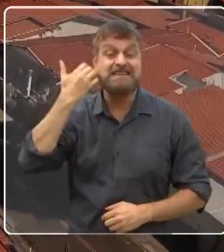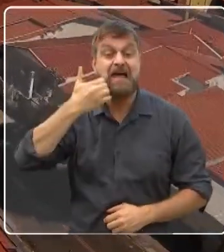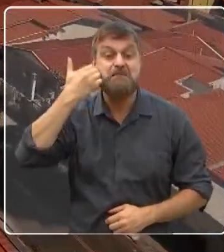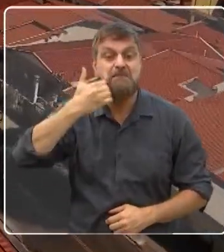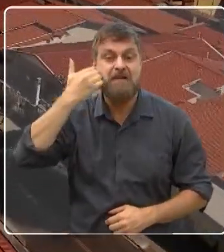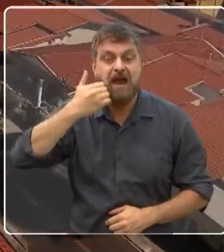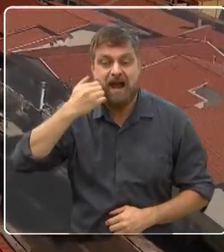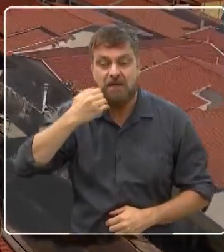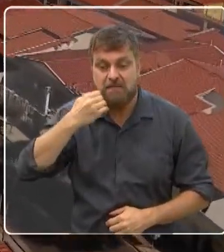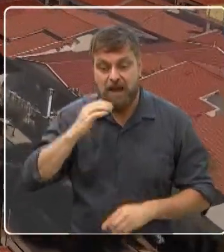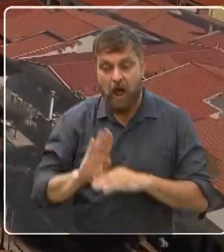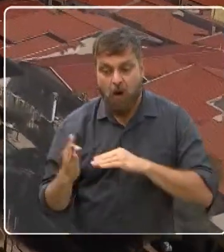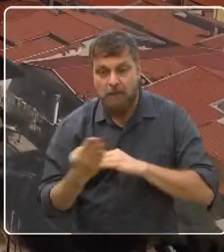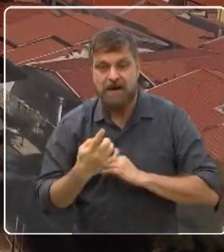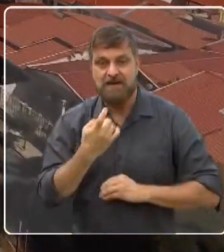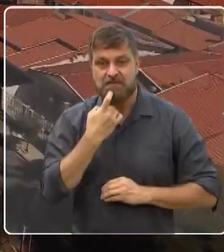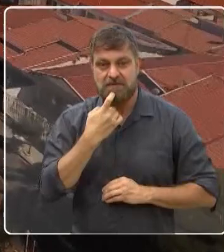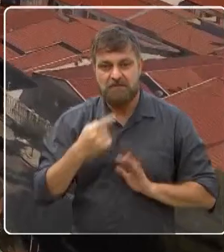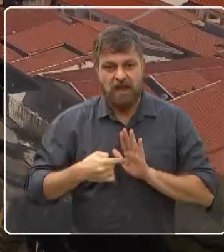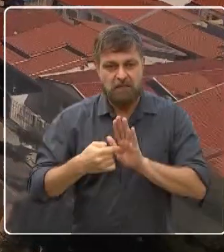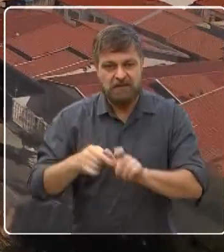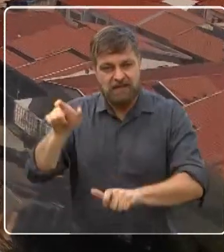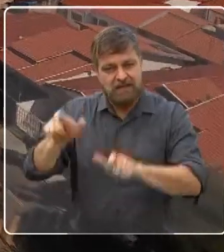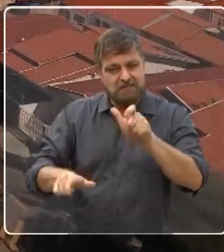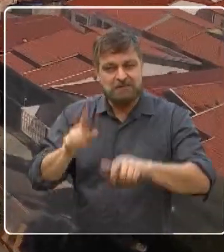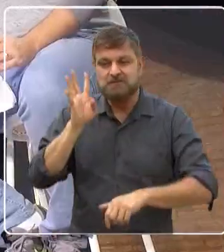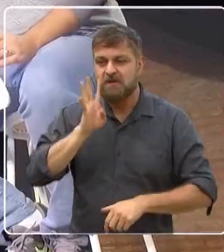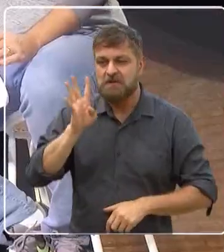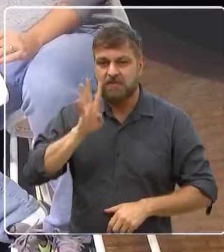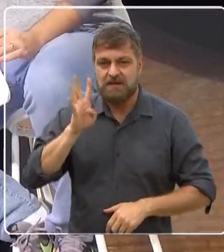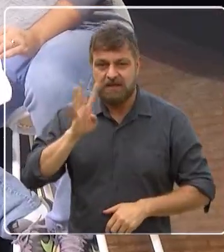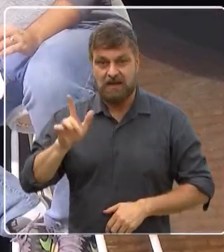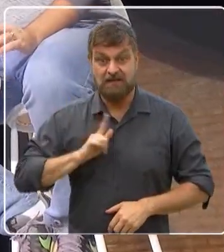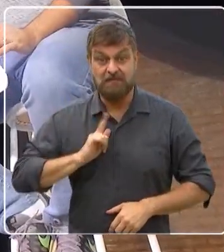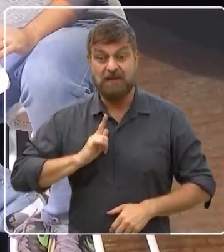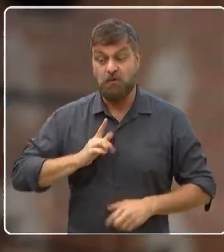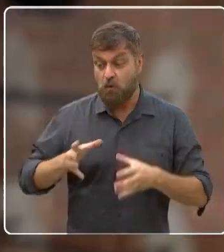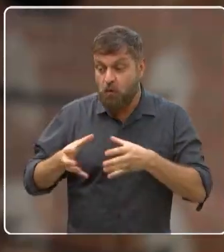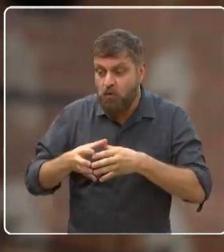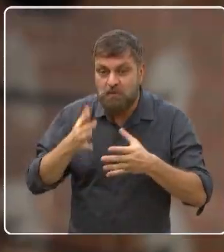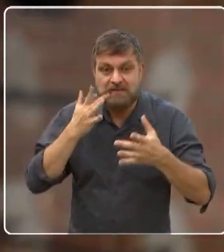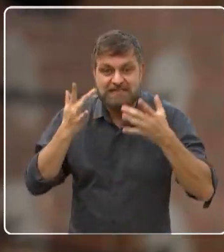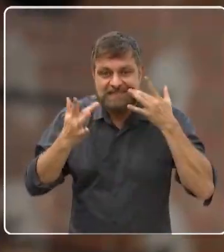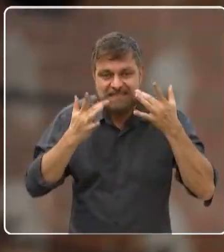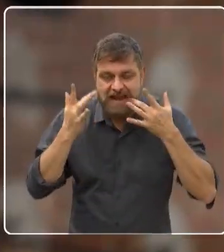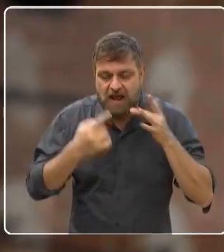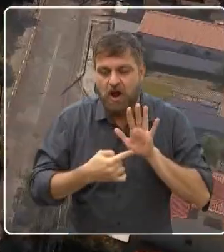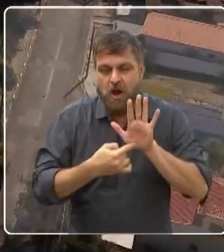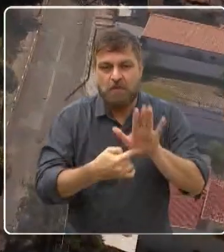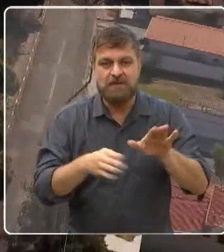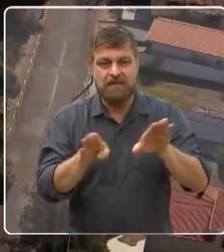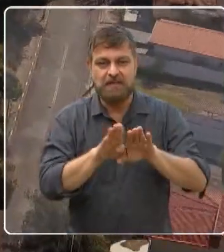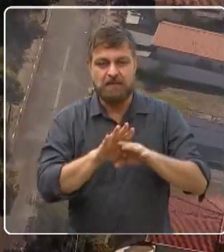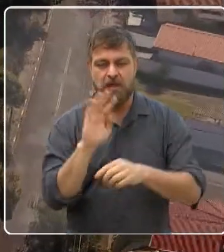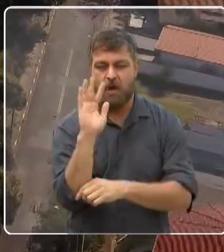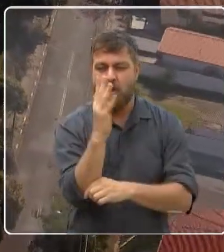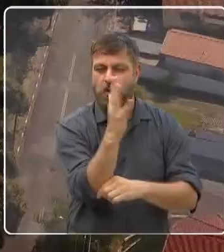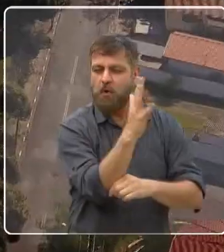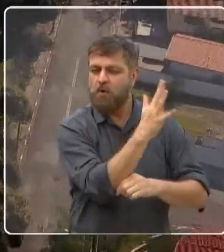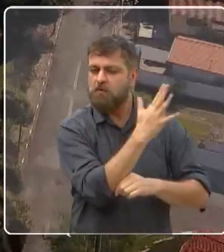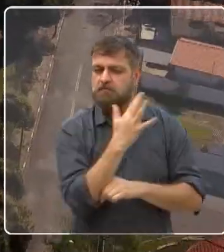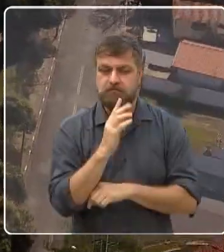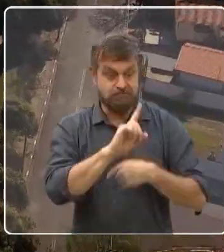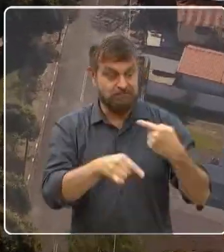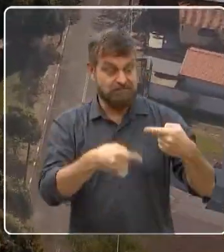Campinas. A gente vai mostrar uma galera bem bacana de uma companhia de teatro, a gente vai mostrar também um bosque, que é um